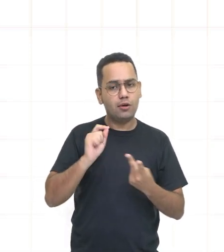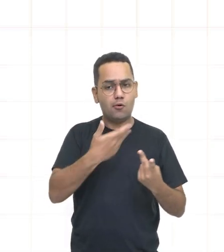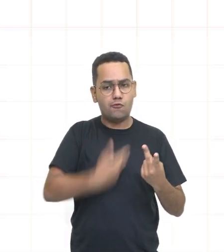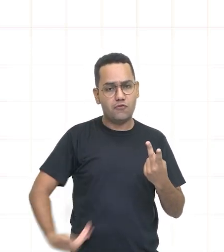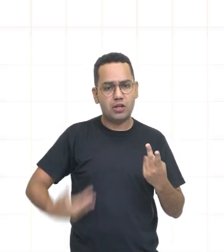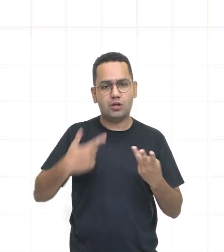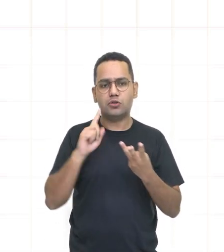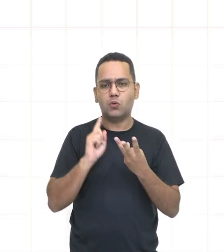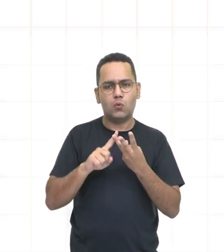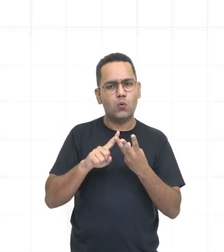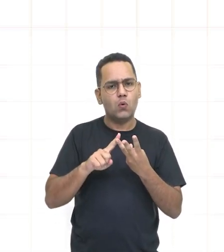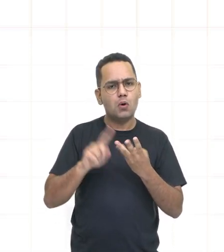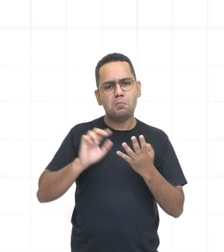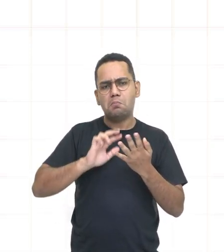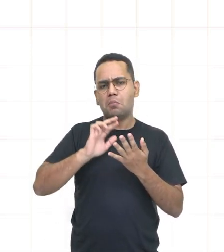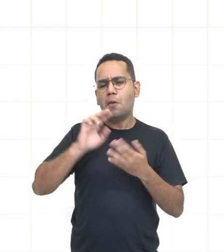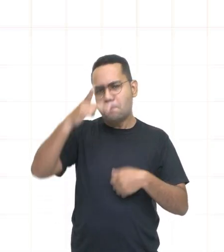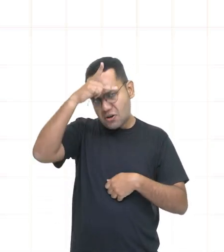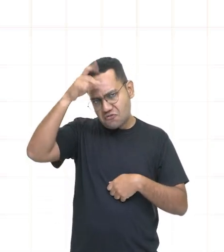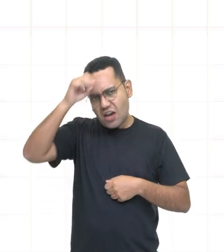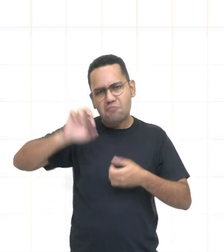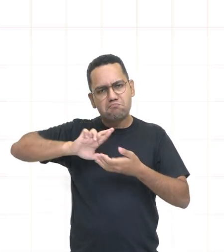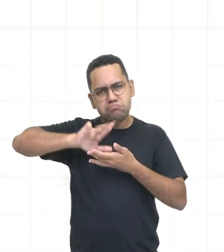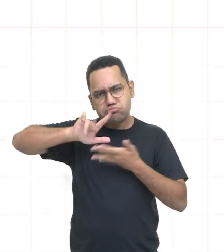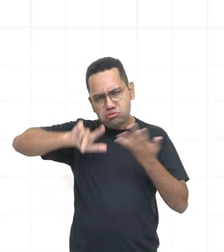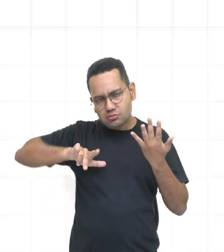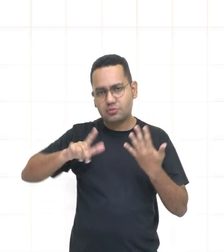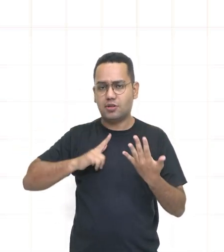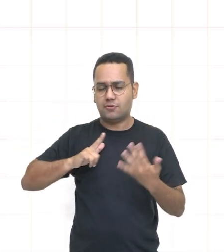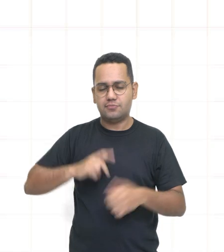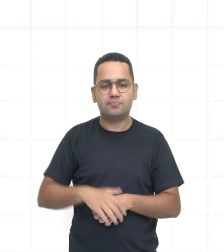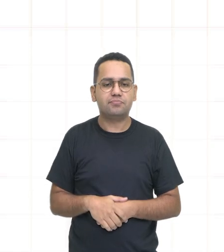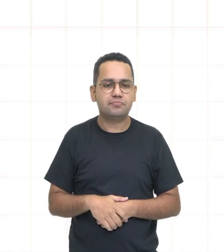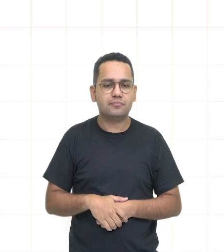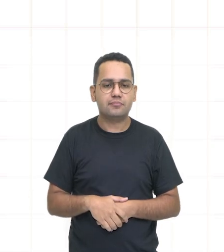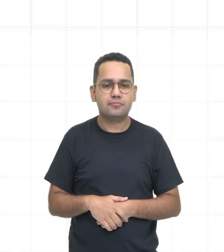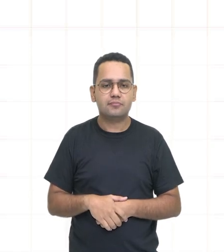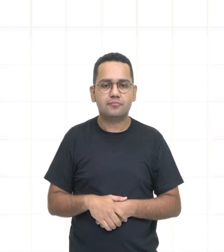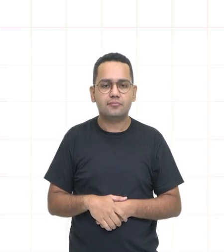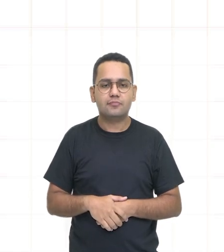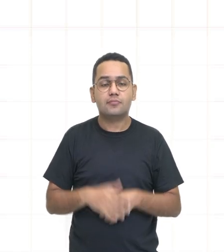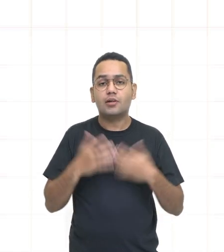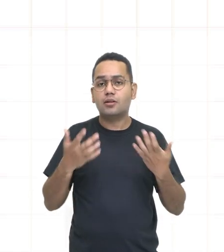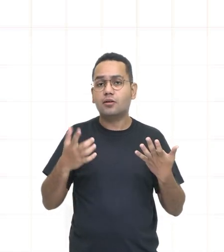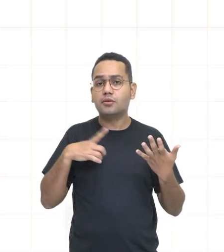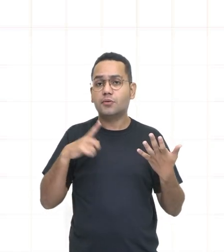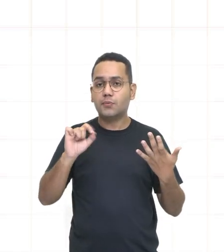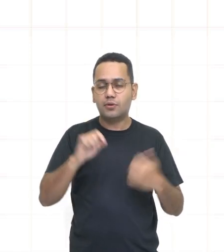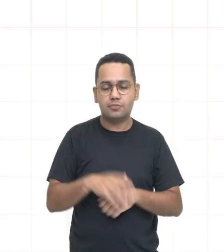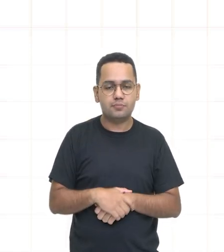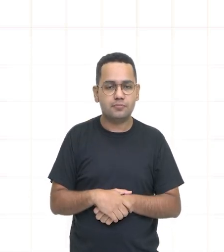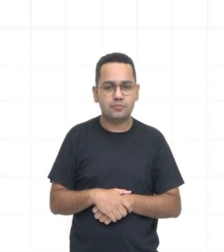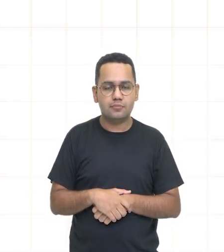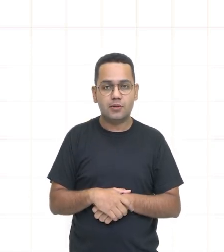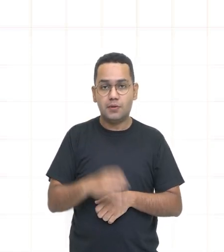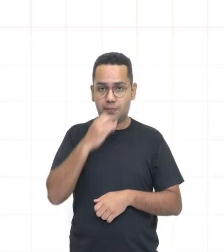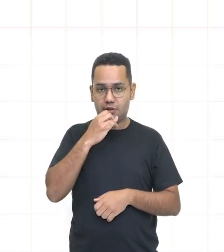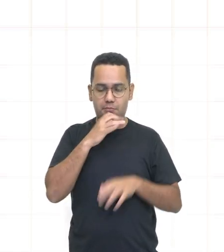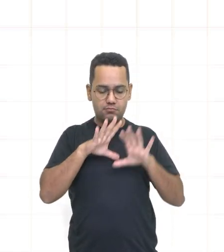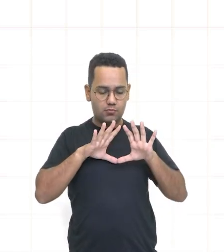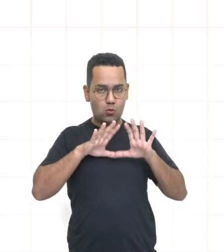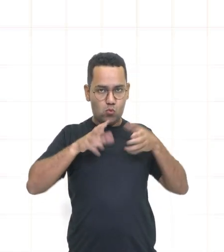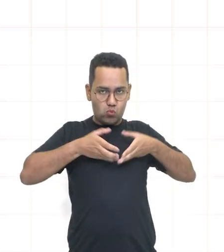Ou seja, aquela onda de eleição indireta que você votava primeiro para deputados, colegas eleitorais que eles então